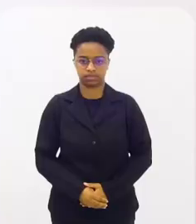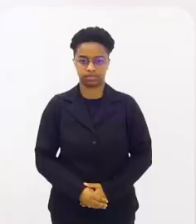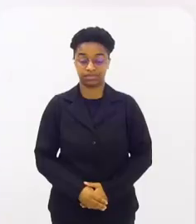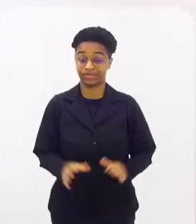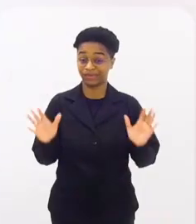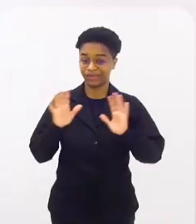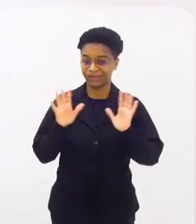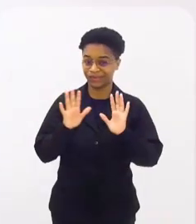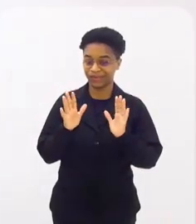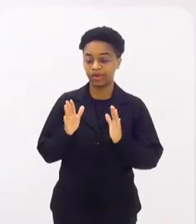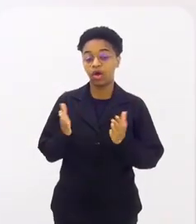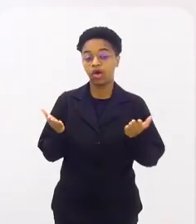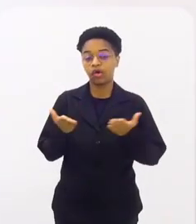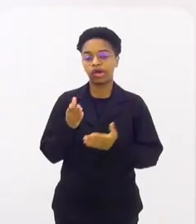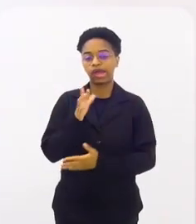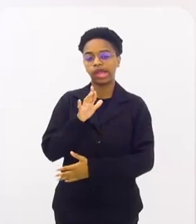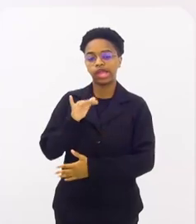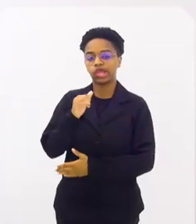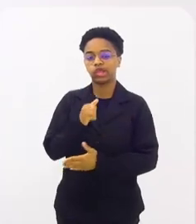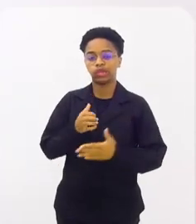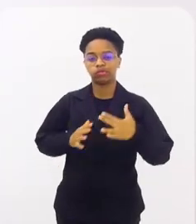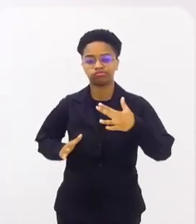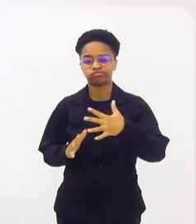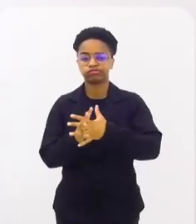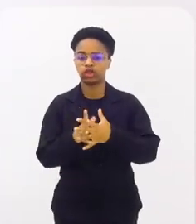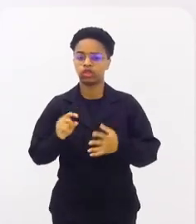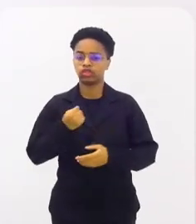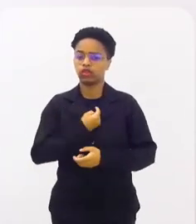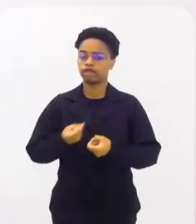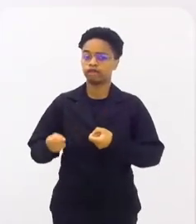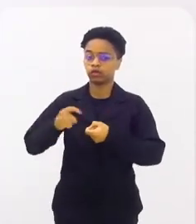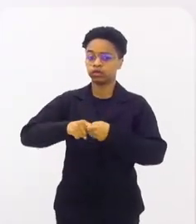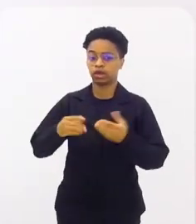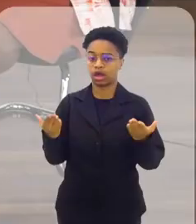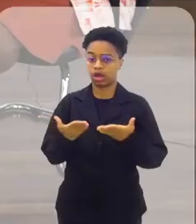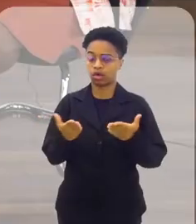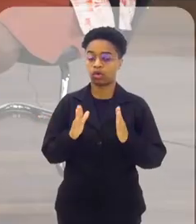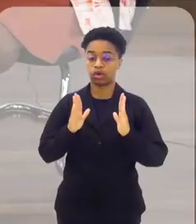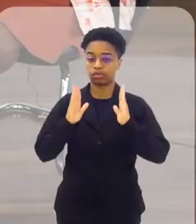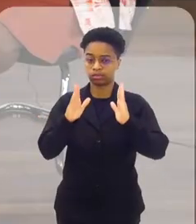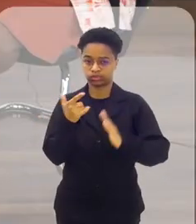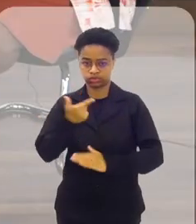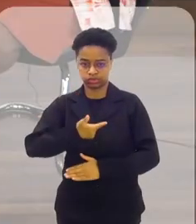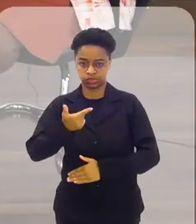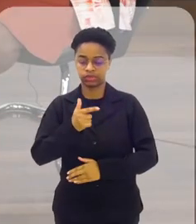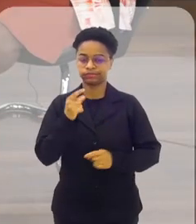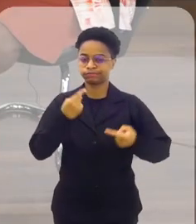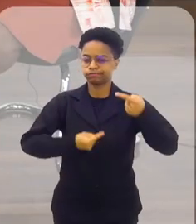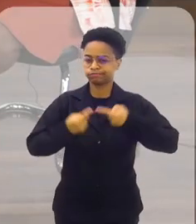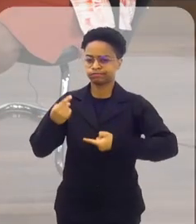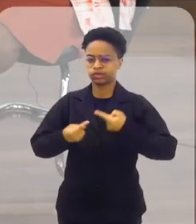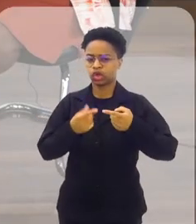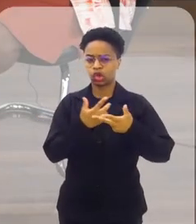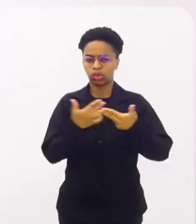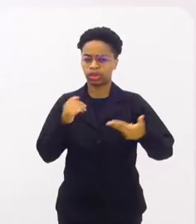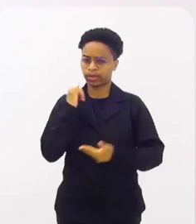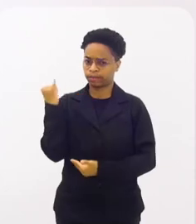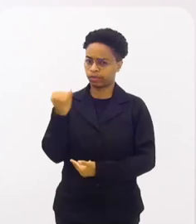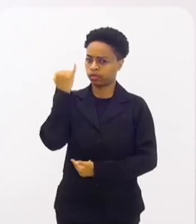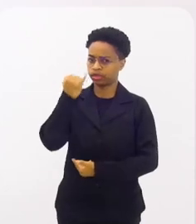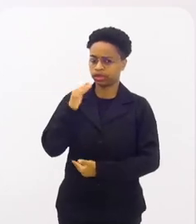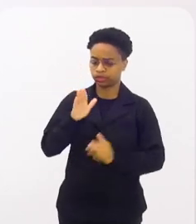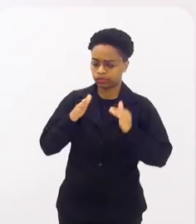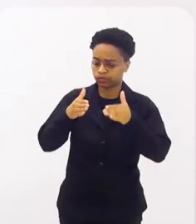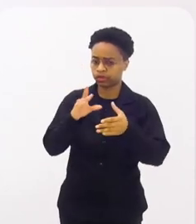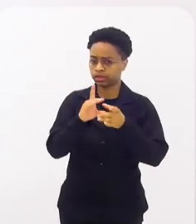Olá, esse é o Rio Sem Fronteiras, aqui voltando no nosso segundo bloco, debatendo um tema muito importante para a